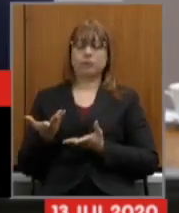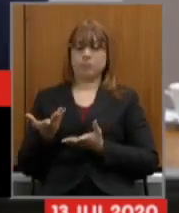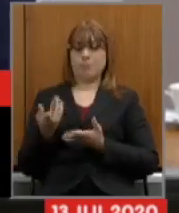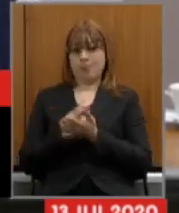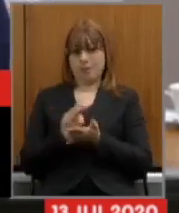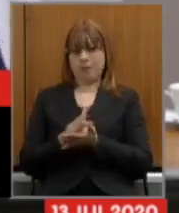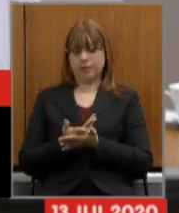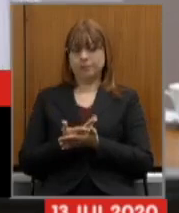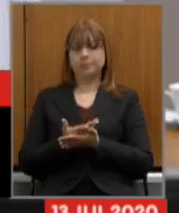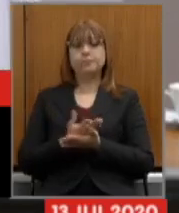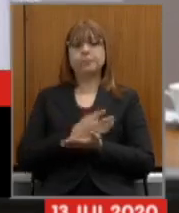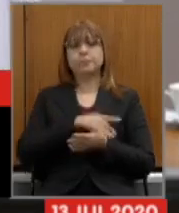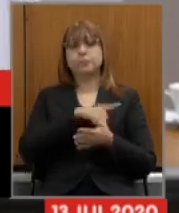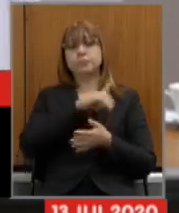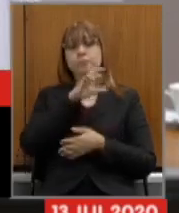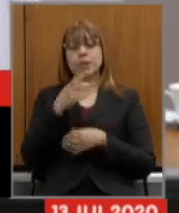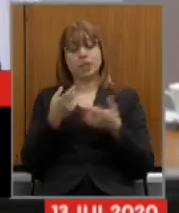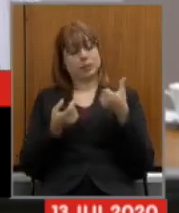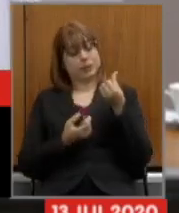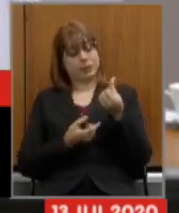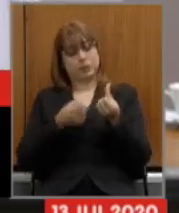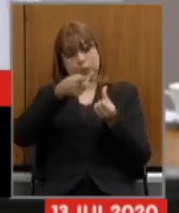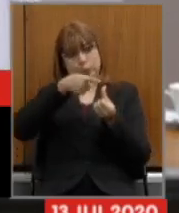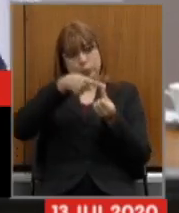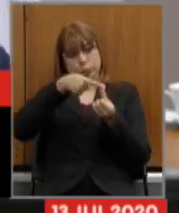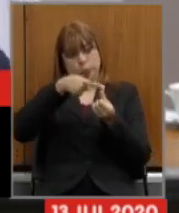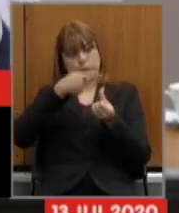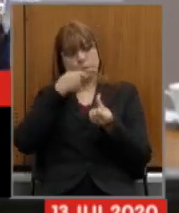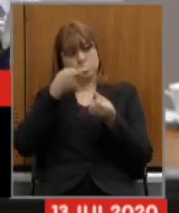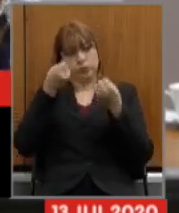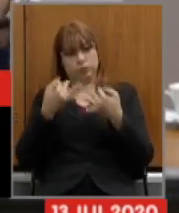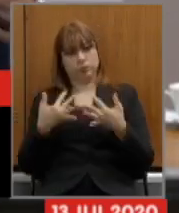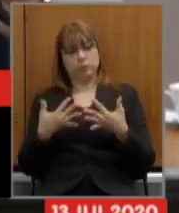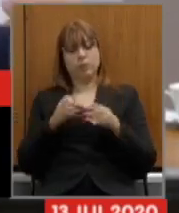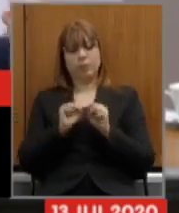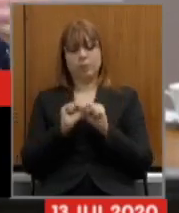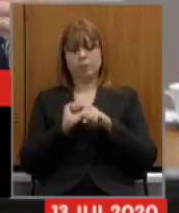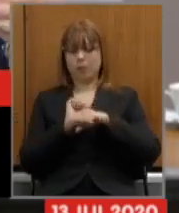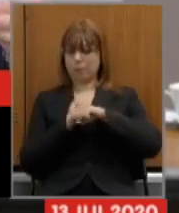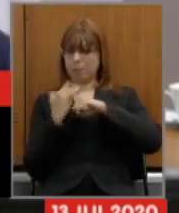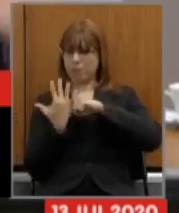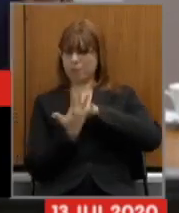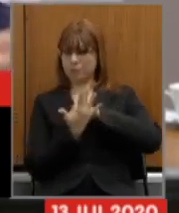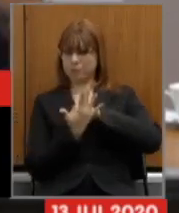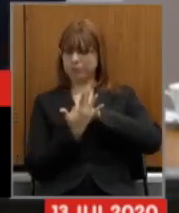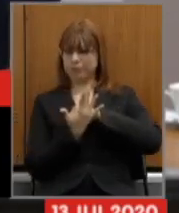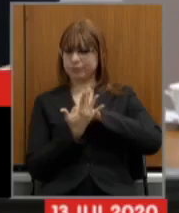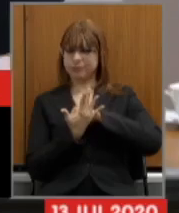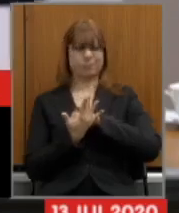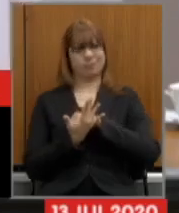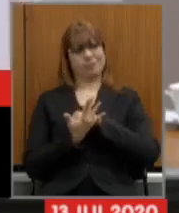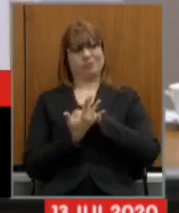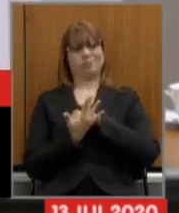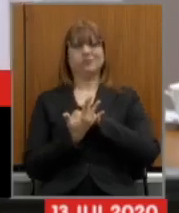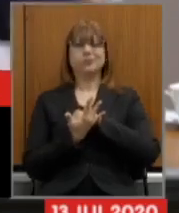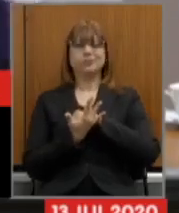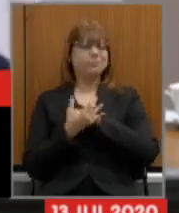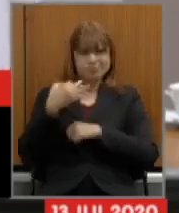o sexto ponto é a pandemia de fato não é justificável vocês terem